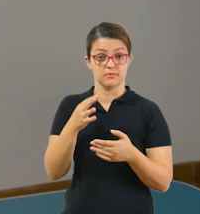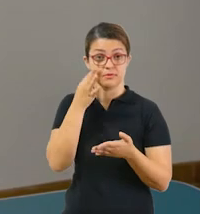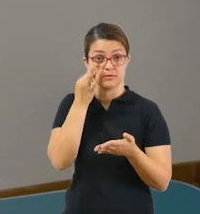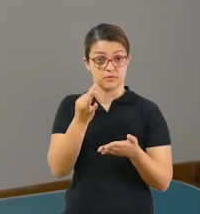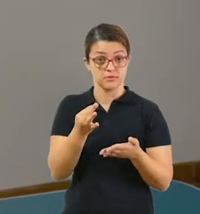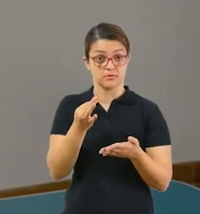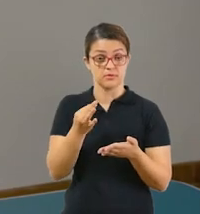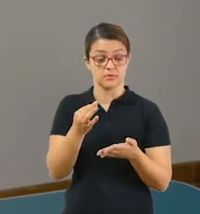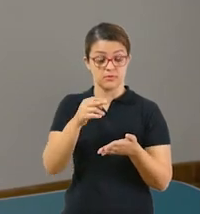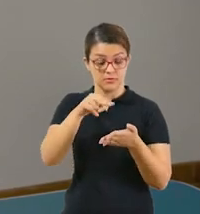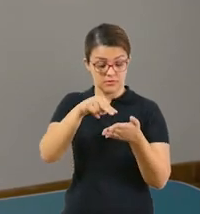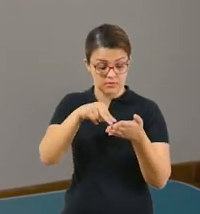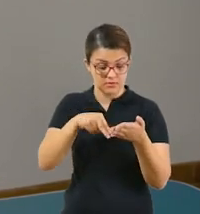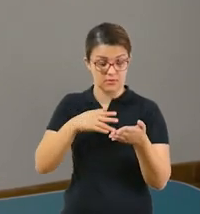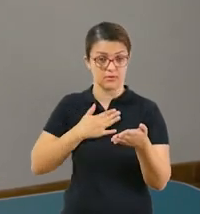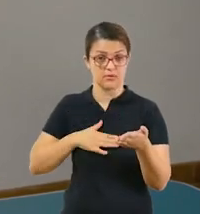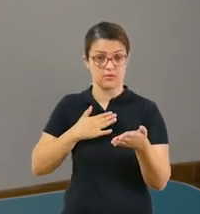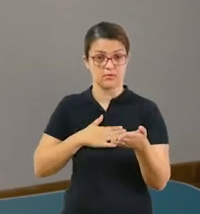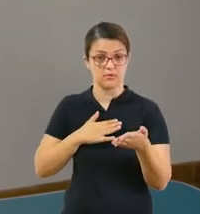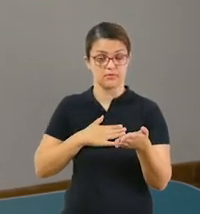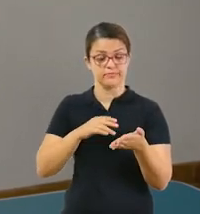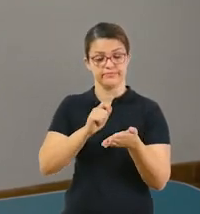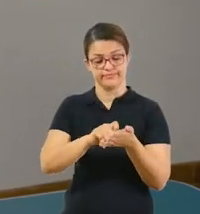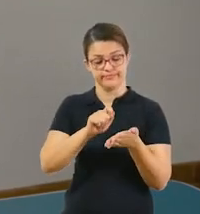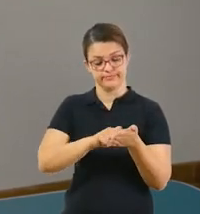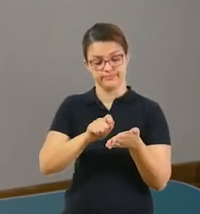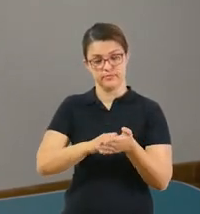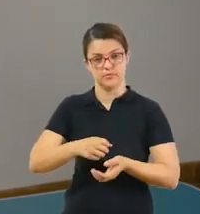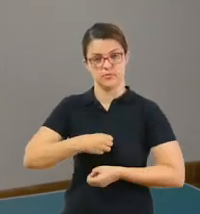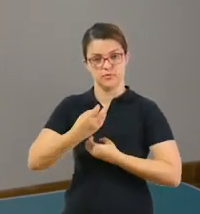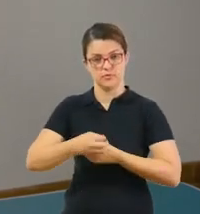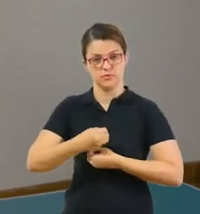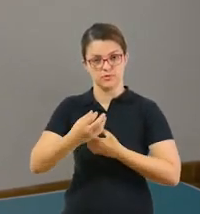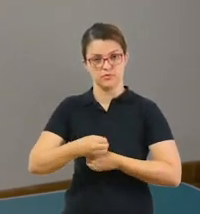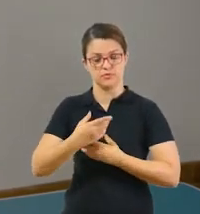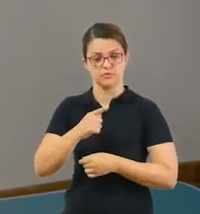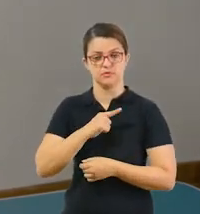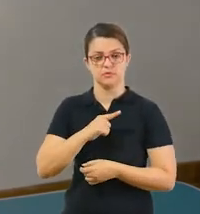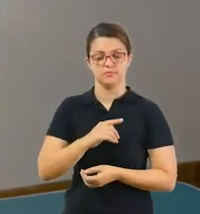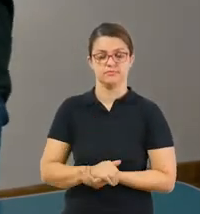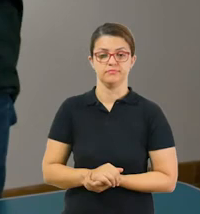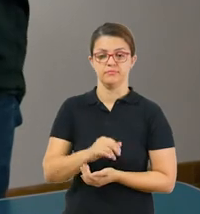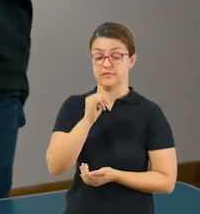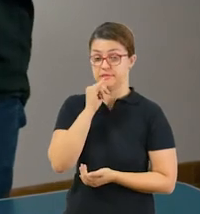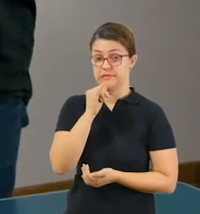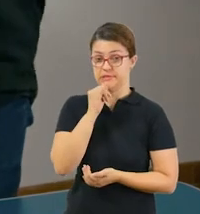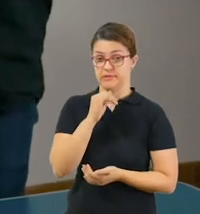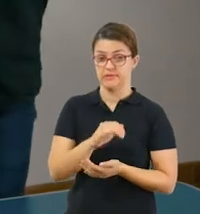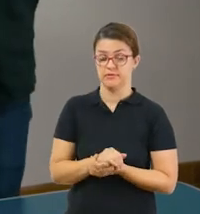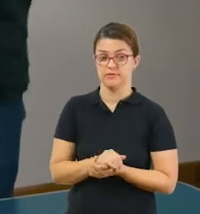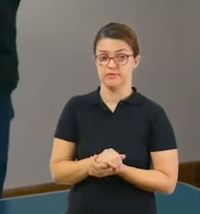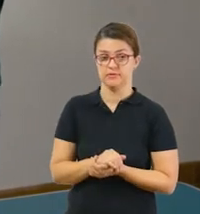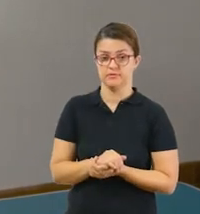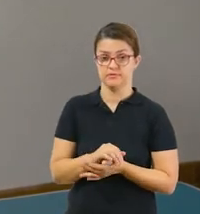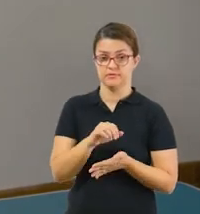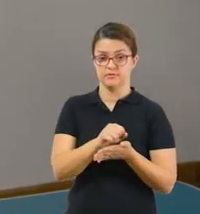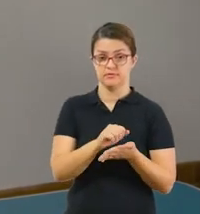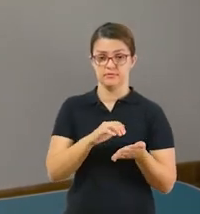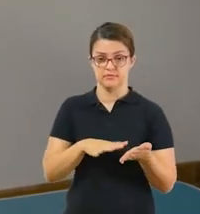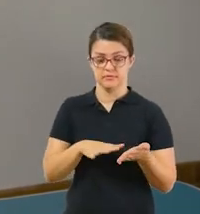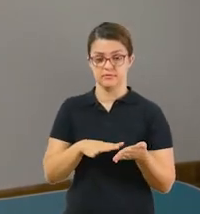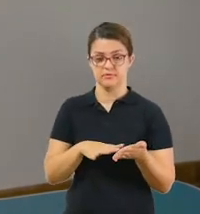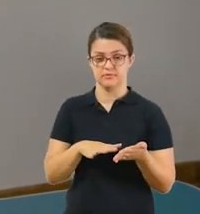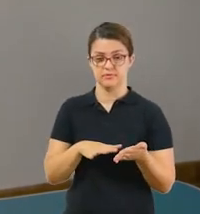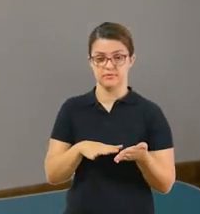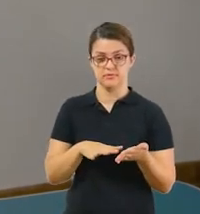prestar atenção, ler com calma, anote todas as informações que você vai ter. Por exemplo, esse nosso primeiro exercício, ele fala